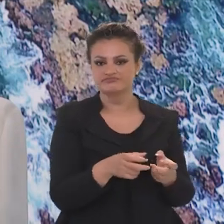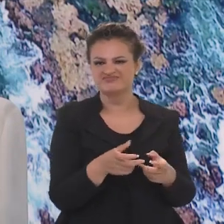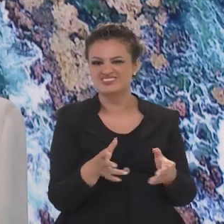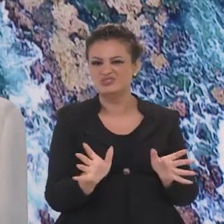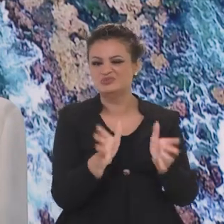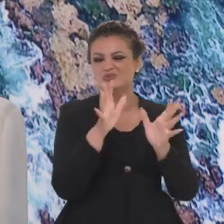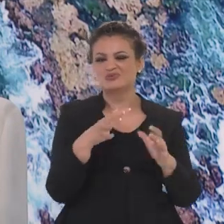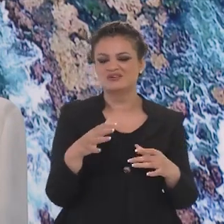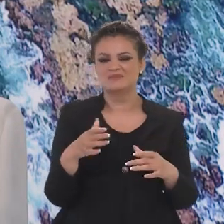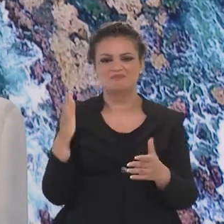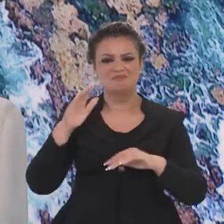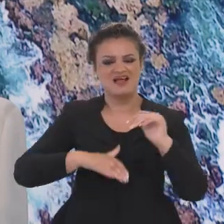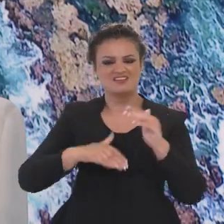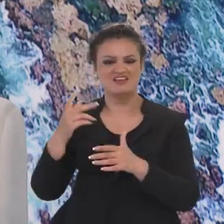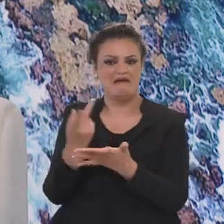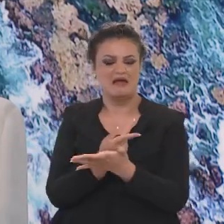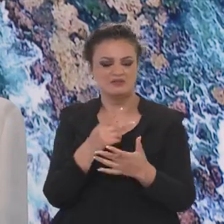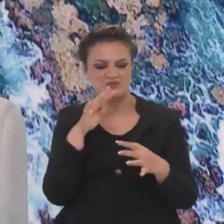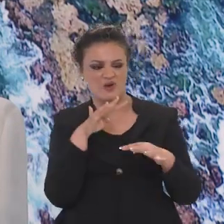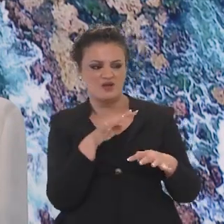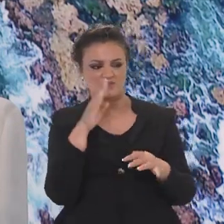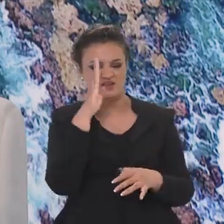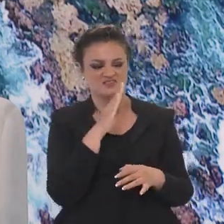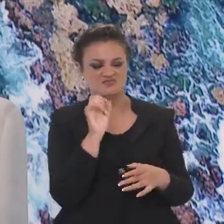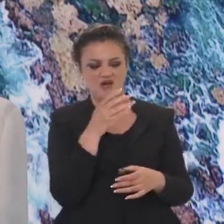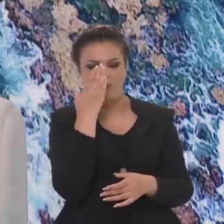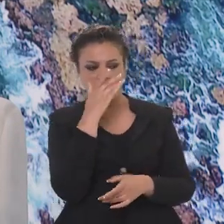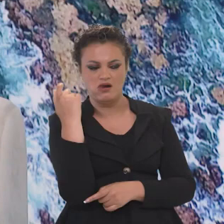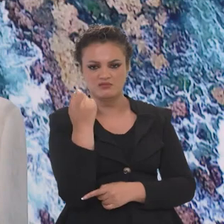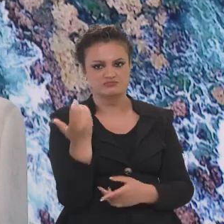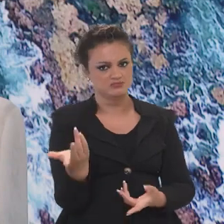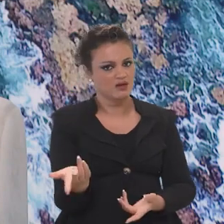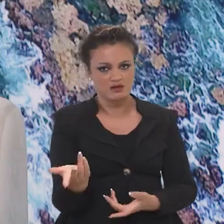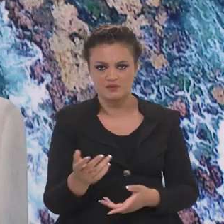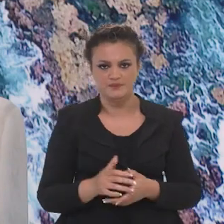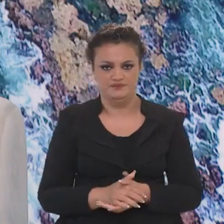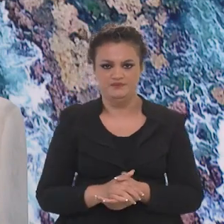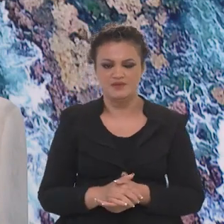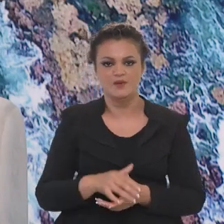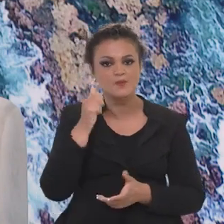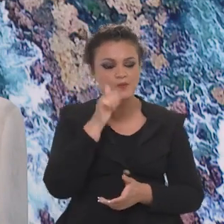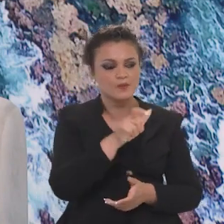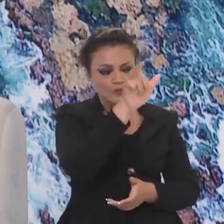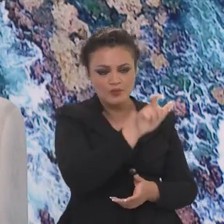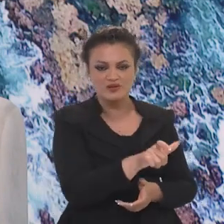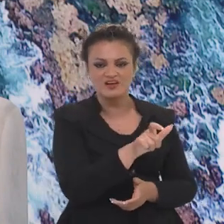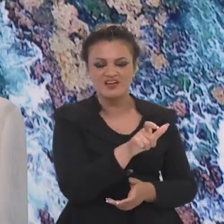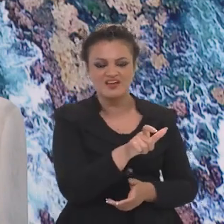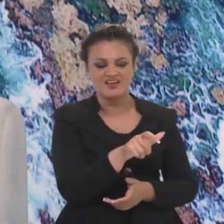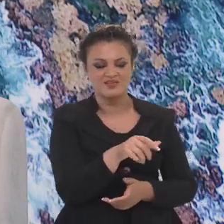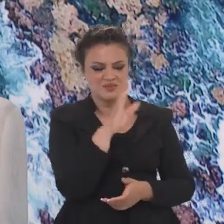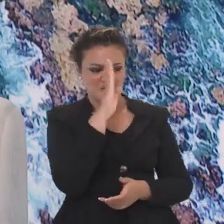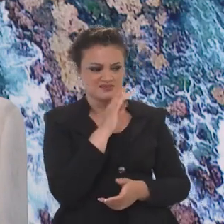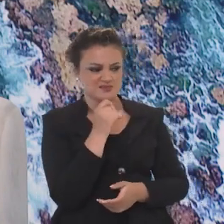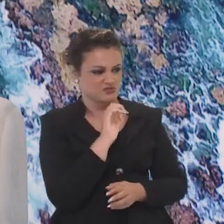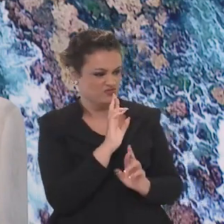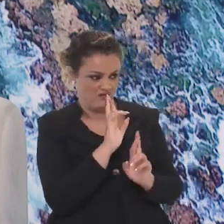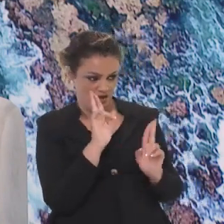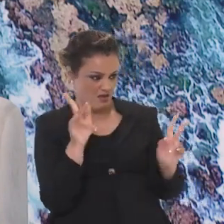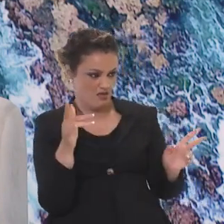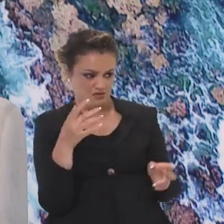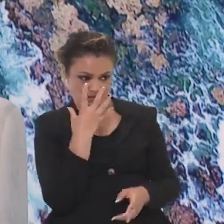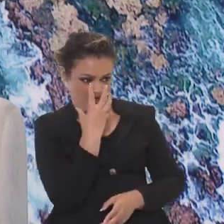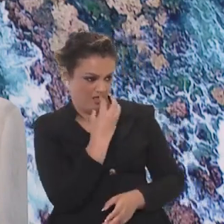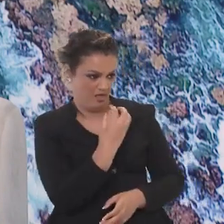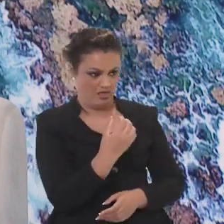que estimula determinadas práticas e olhares sobre o Brasil, que não é o que a gente quer. A mulher brasileira não é exótica.